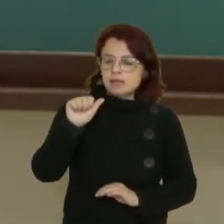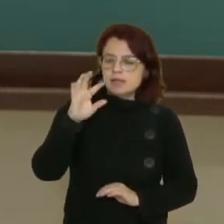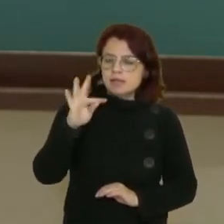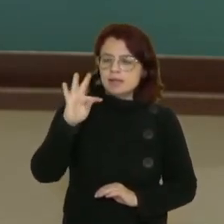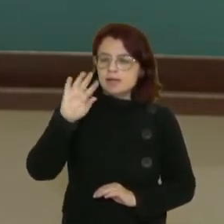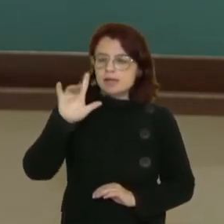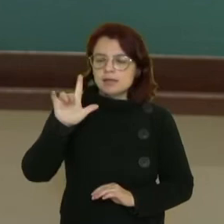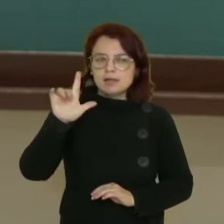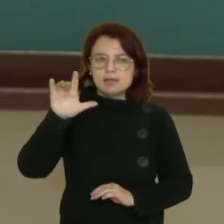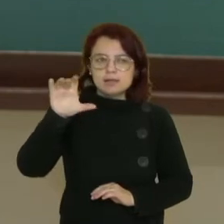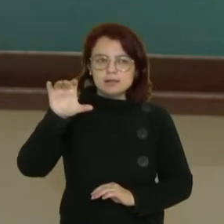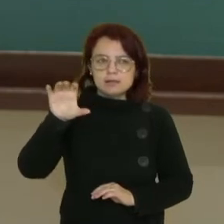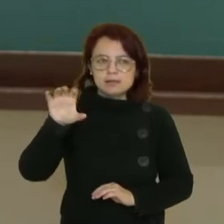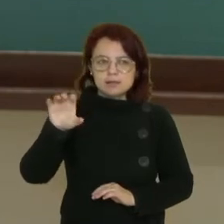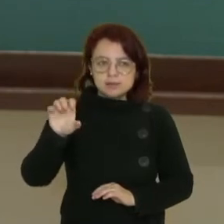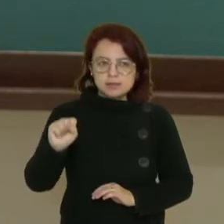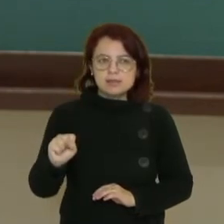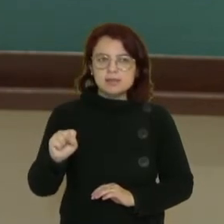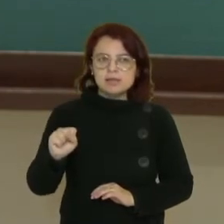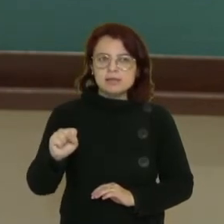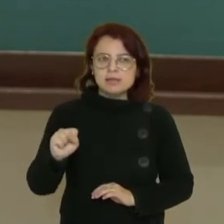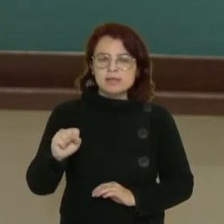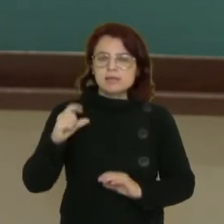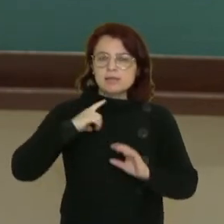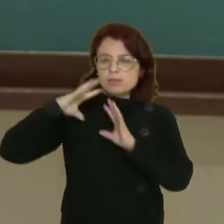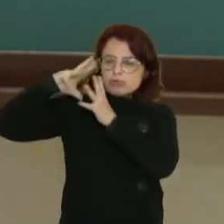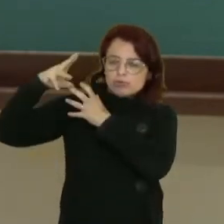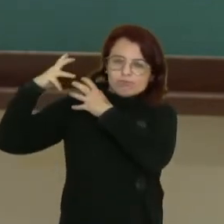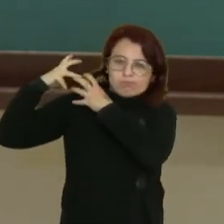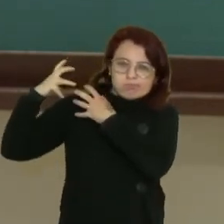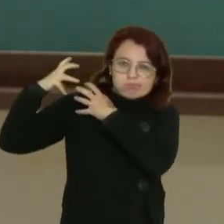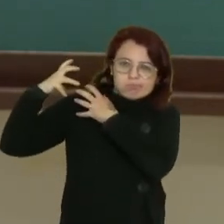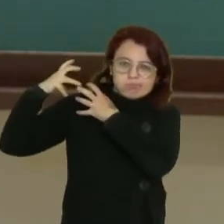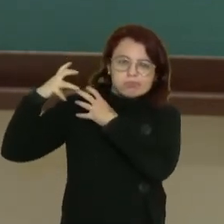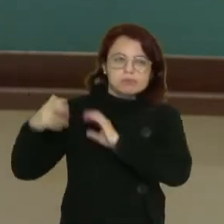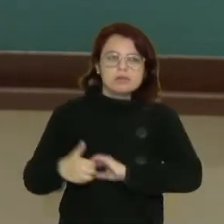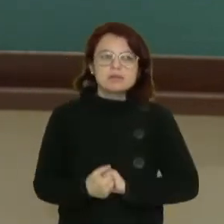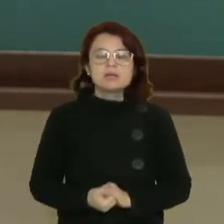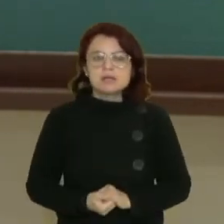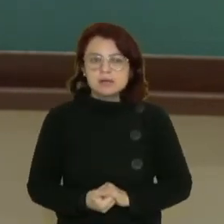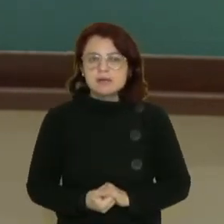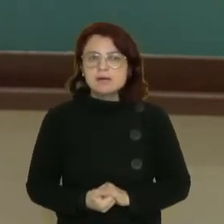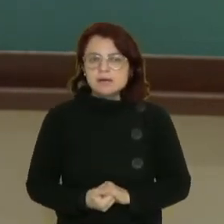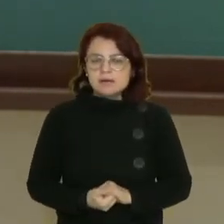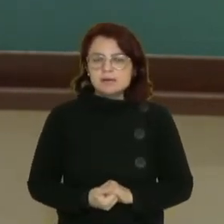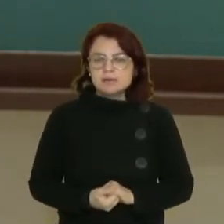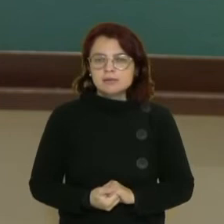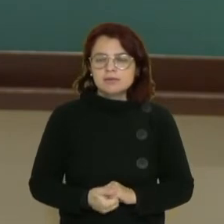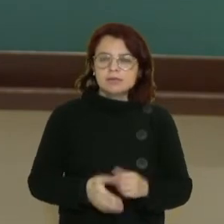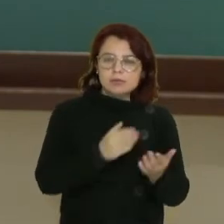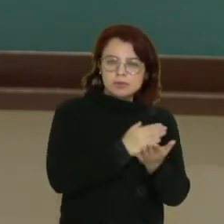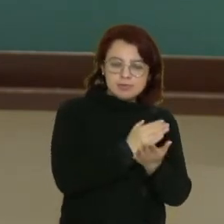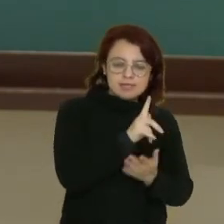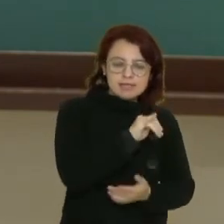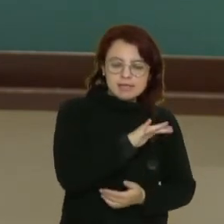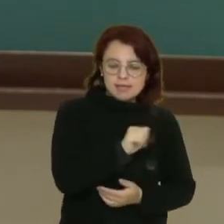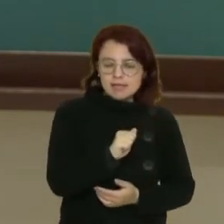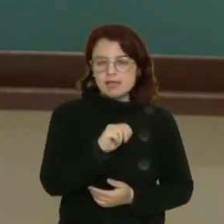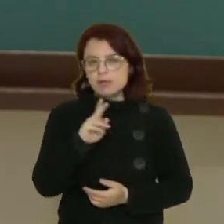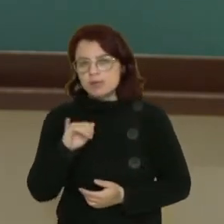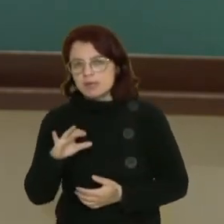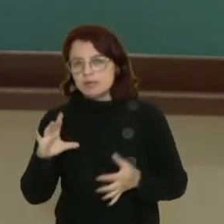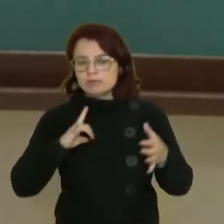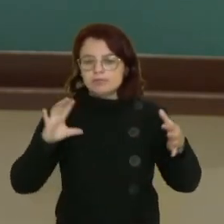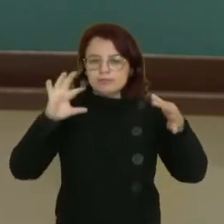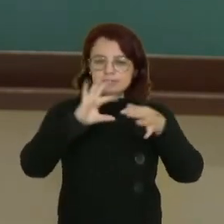segurava a Terra nas costas. Então, quer dizer, no começo era Gaia e Urano, aí surgiram os